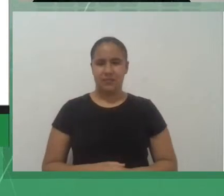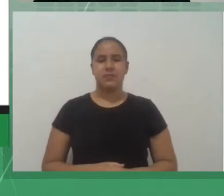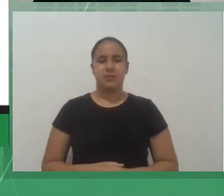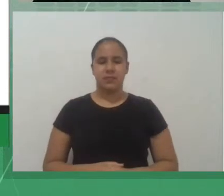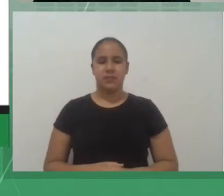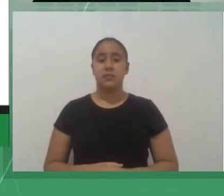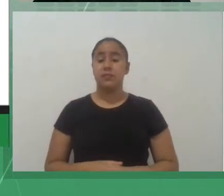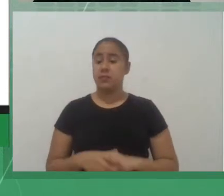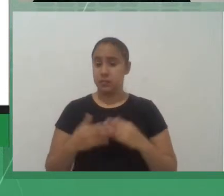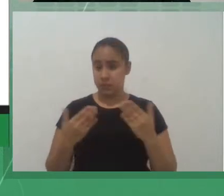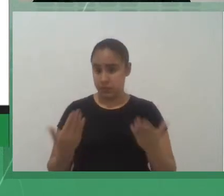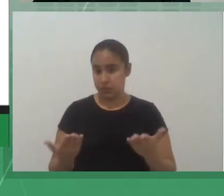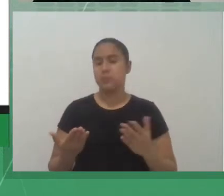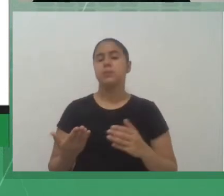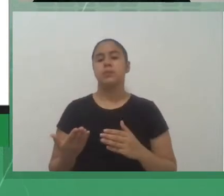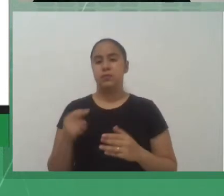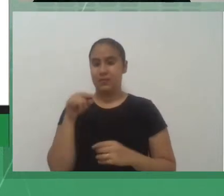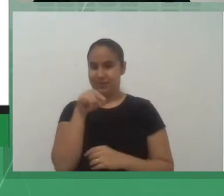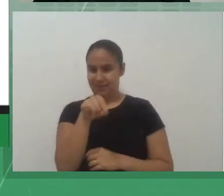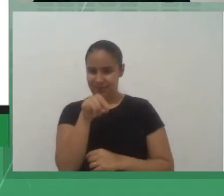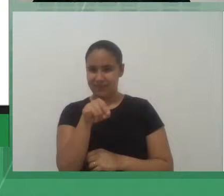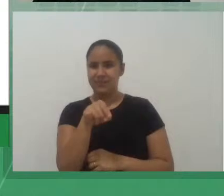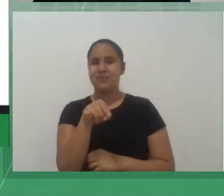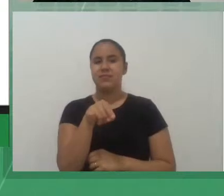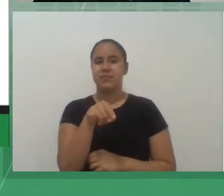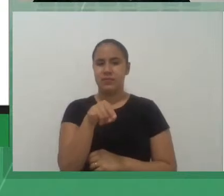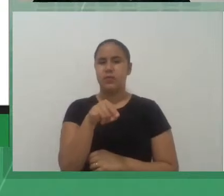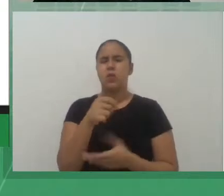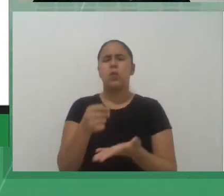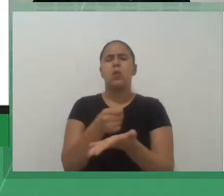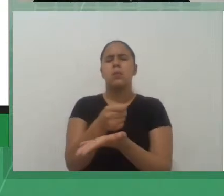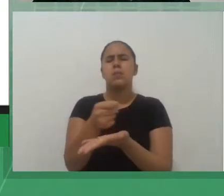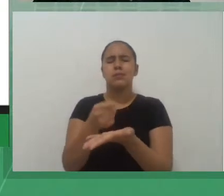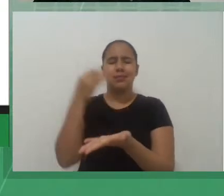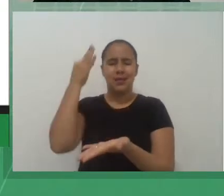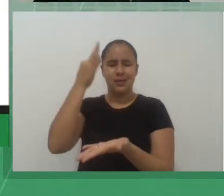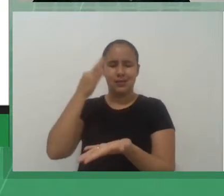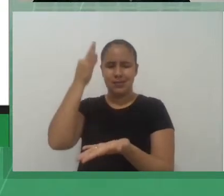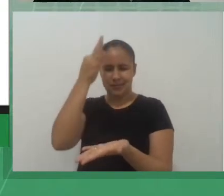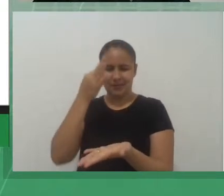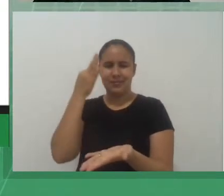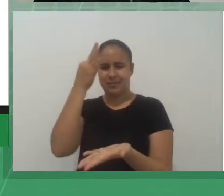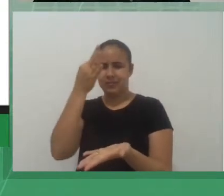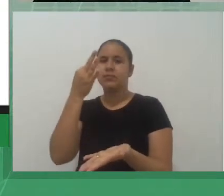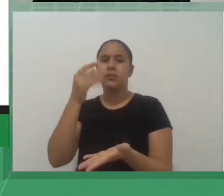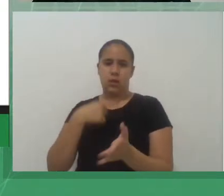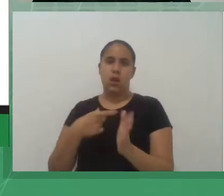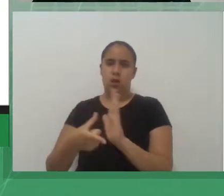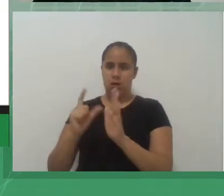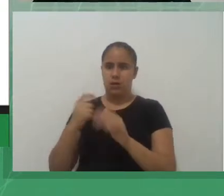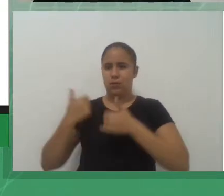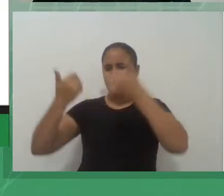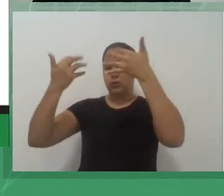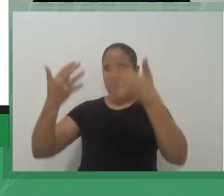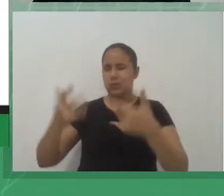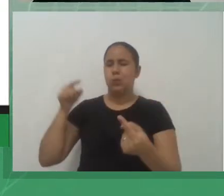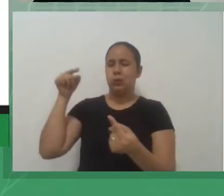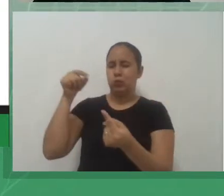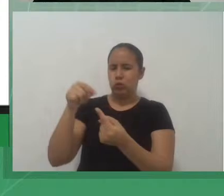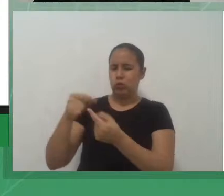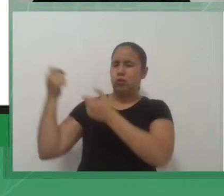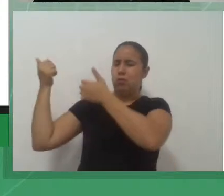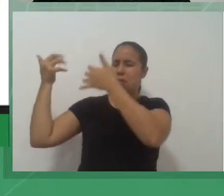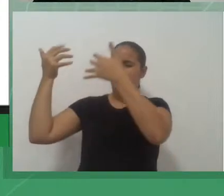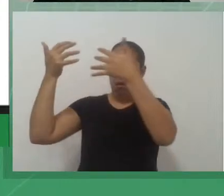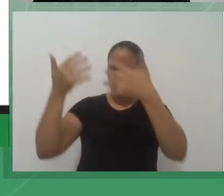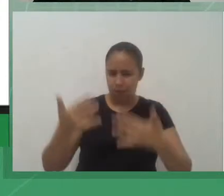E aí, como fundamentação teórica, né, além dessas, mas eu foquei nessas